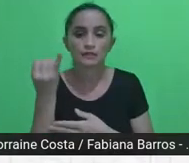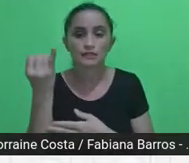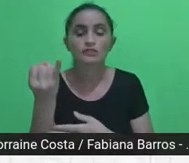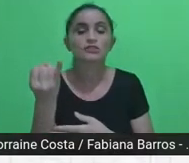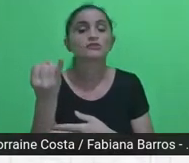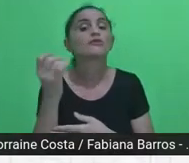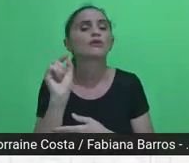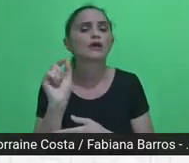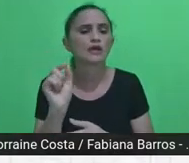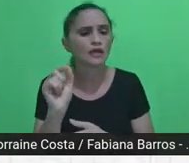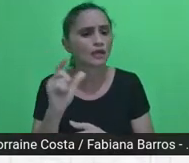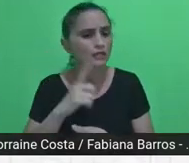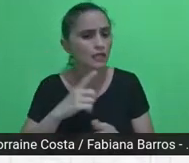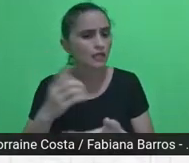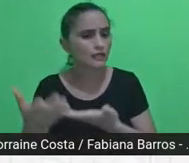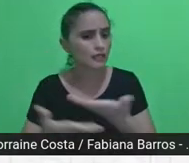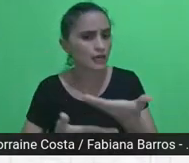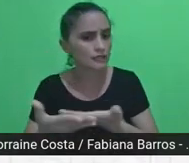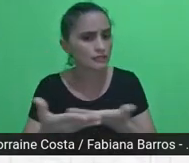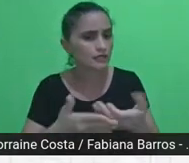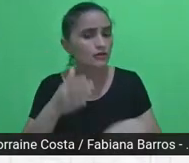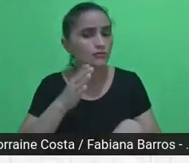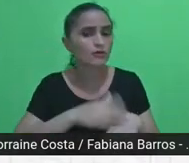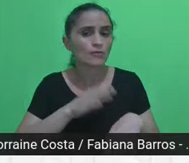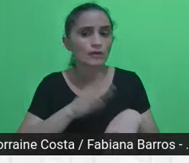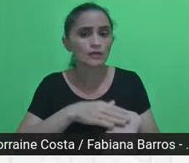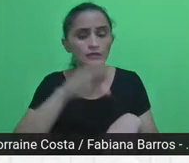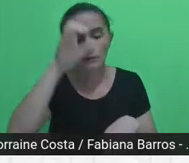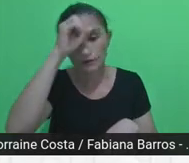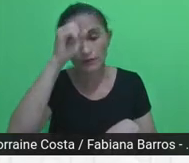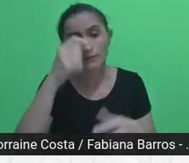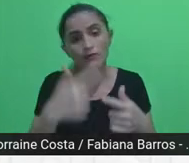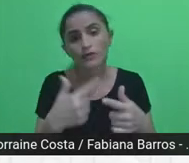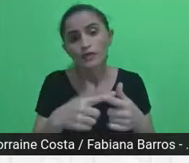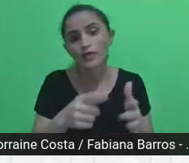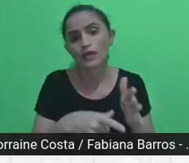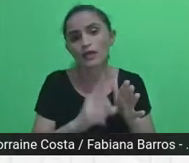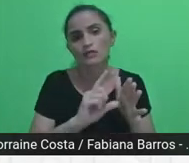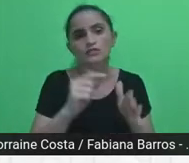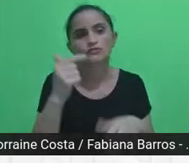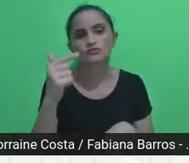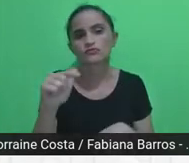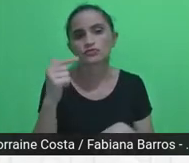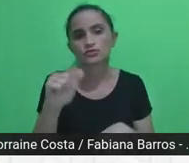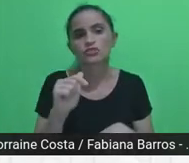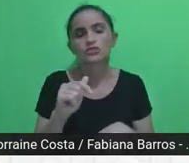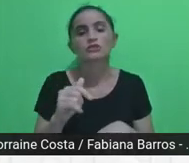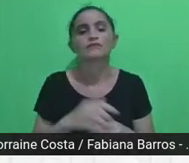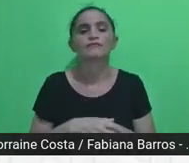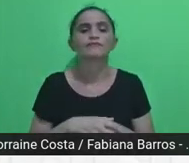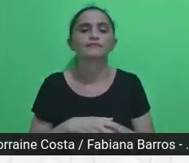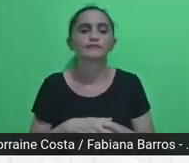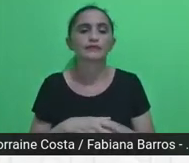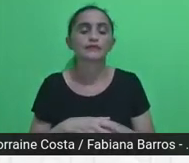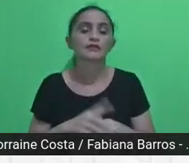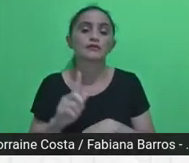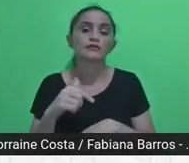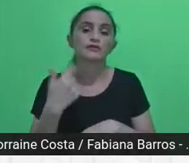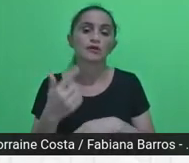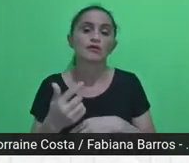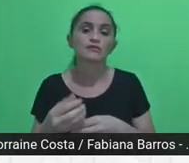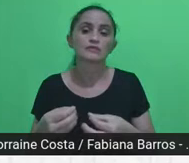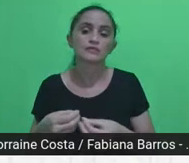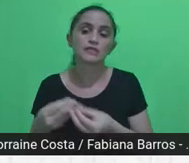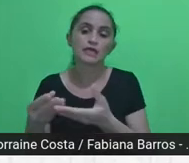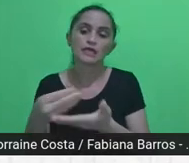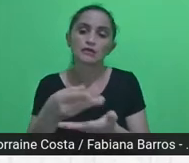né? Nessa aprendizagem, e ela não estava existindo, então foram distribuídas temáticas, essas